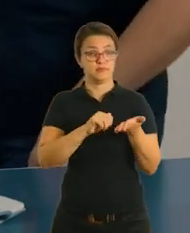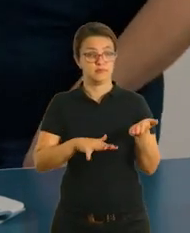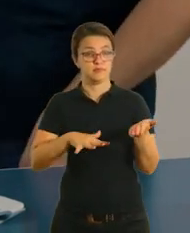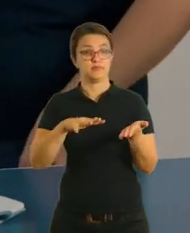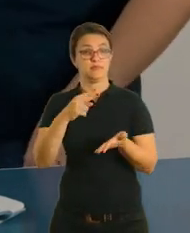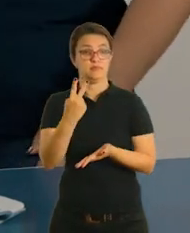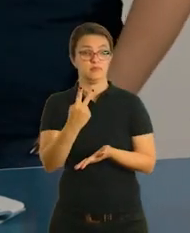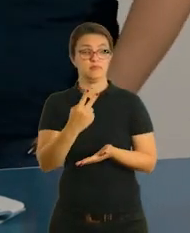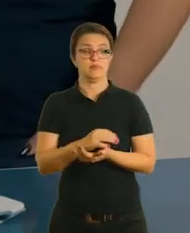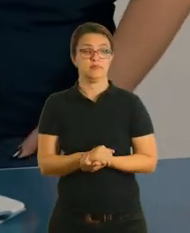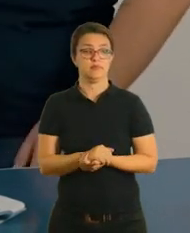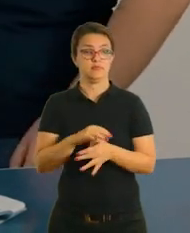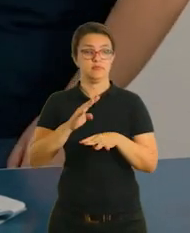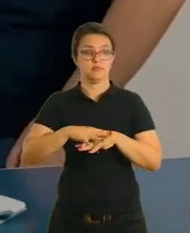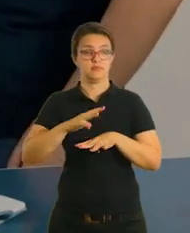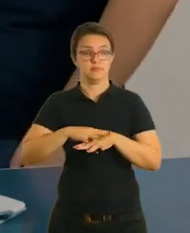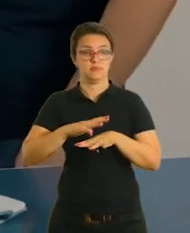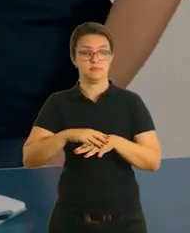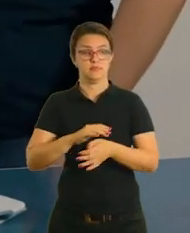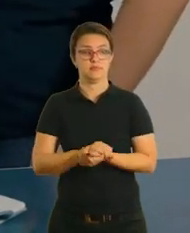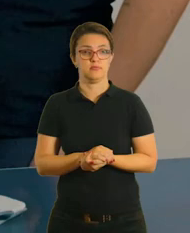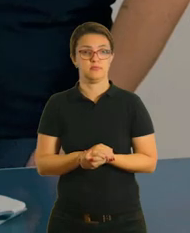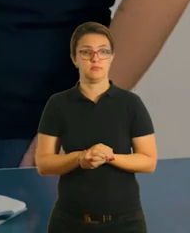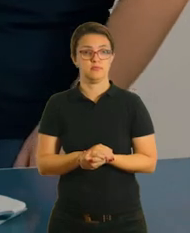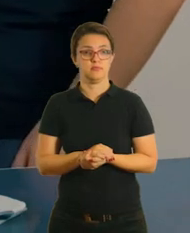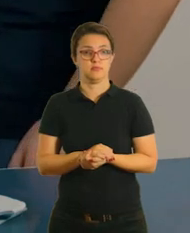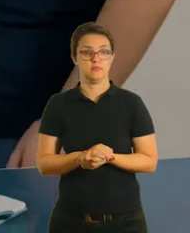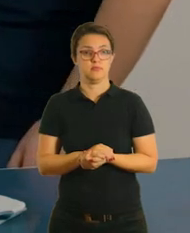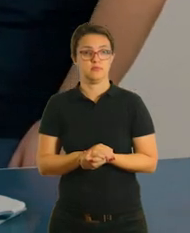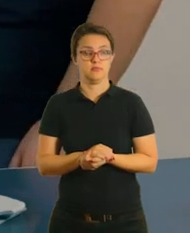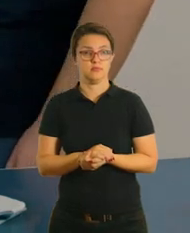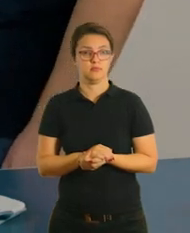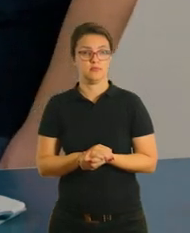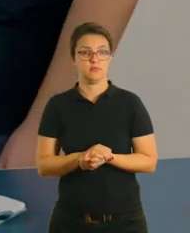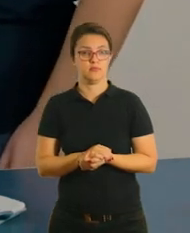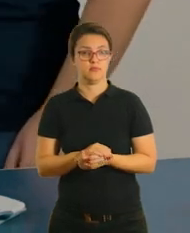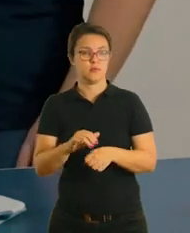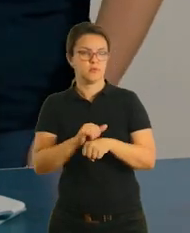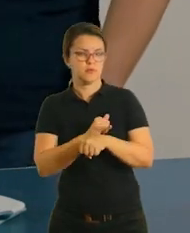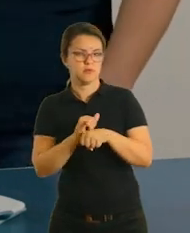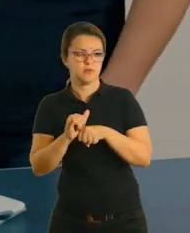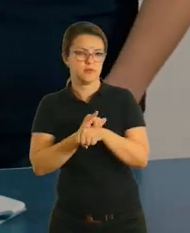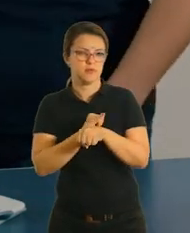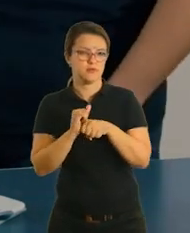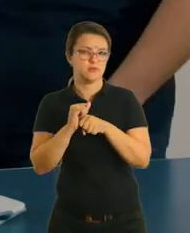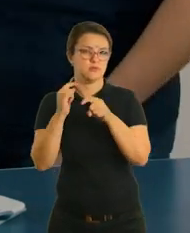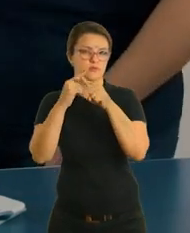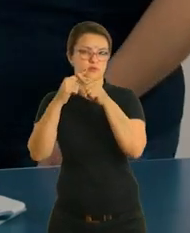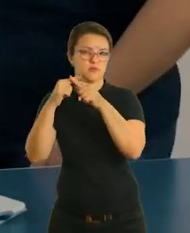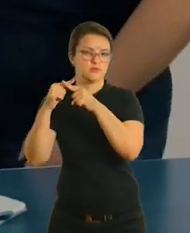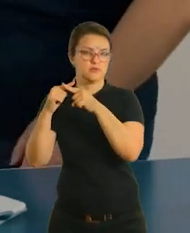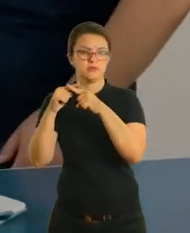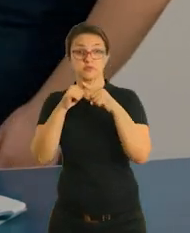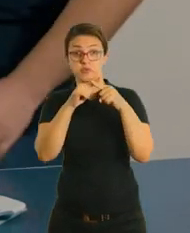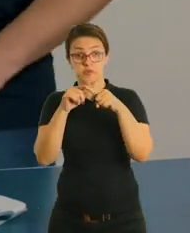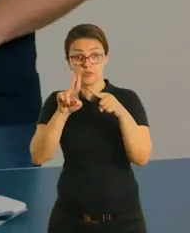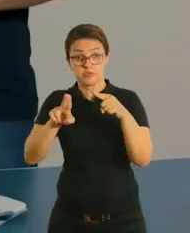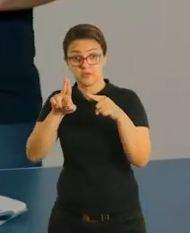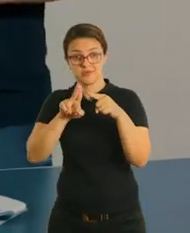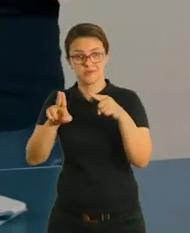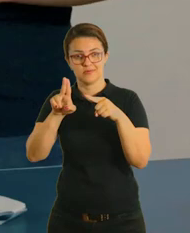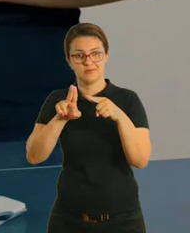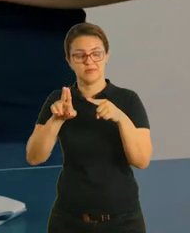Na atividade 2 de matemática, observe algumas maneiras de realizarmos uma mesma multiplicação, utilizando as